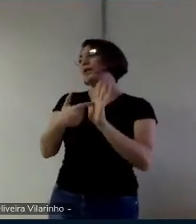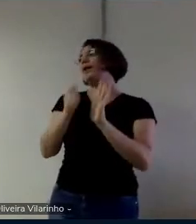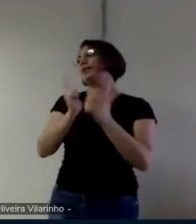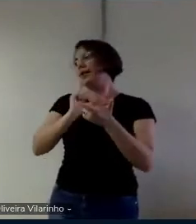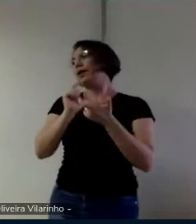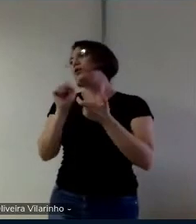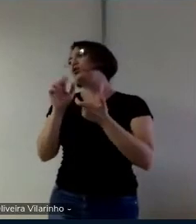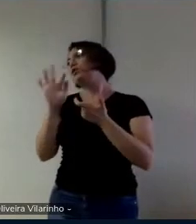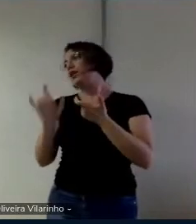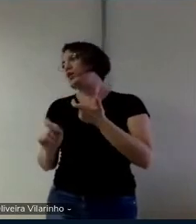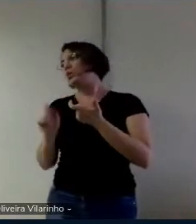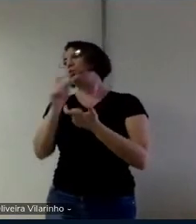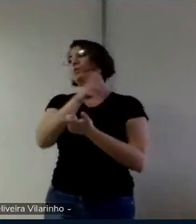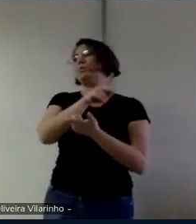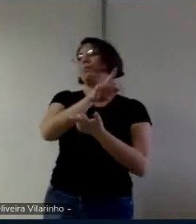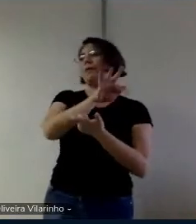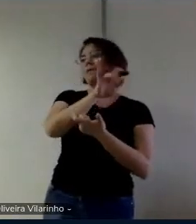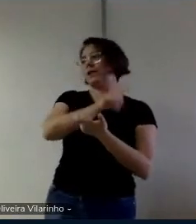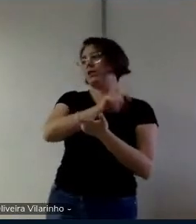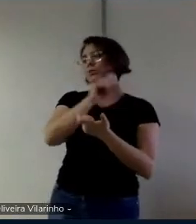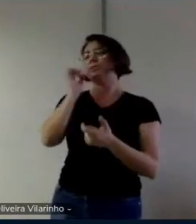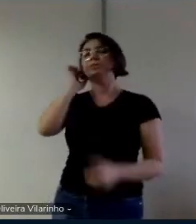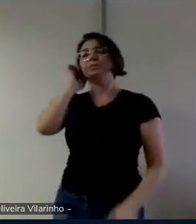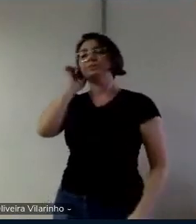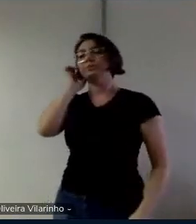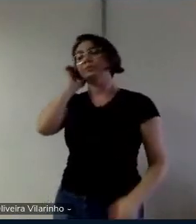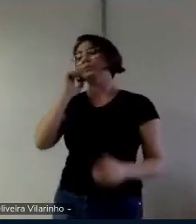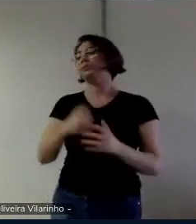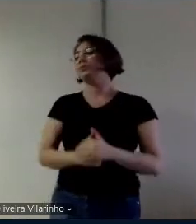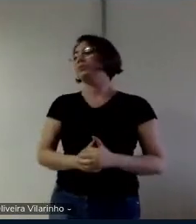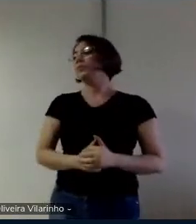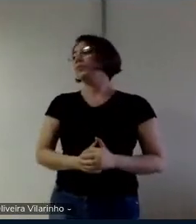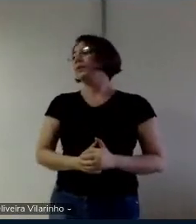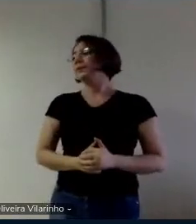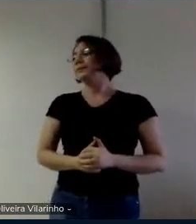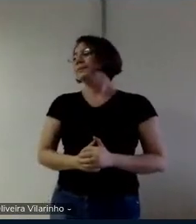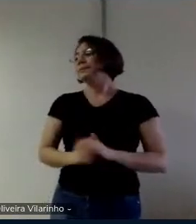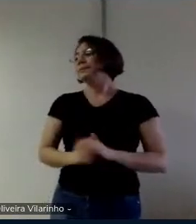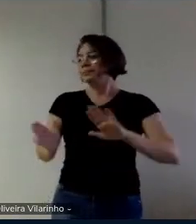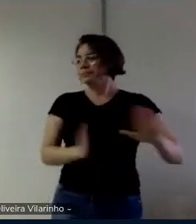eu vou falar um pouco sobre o material que eu acho que é a parte mais